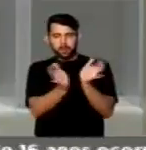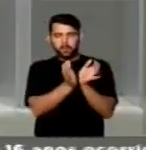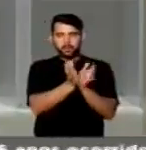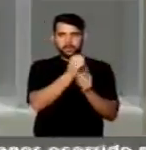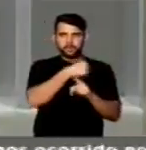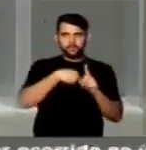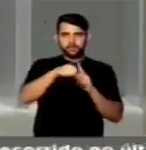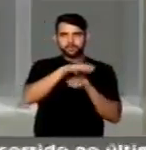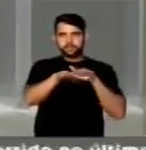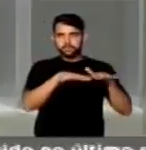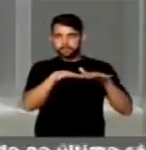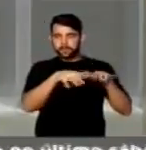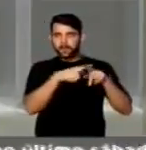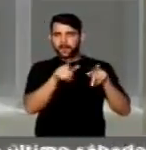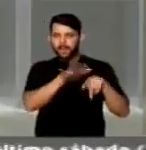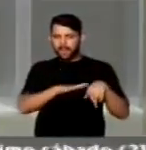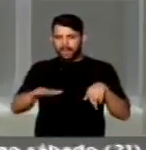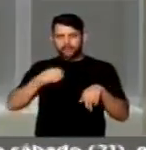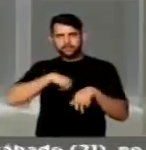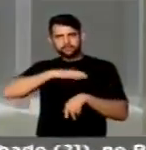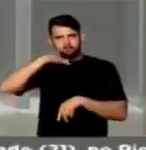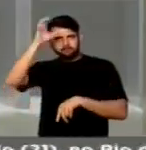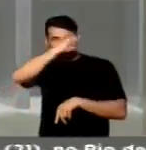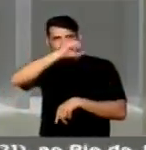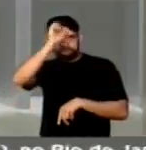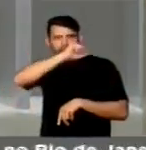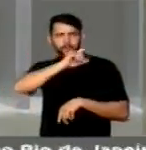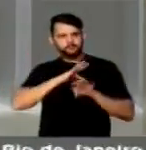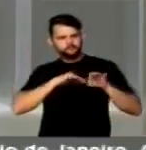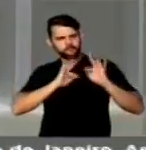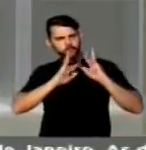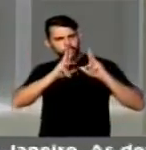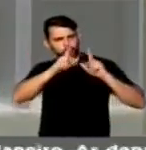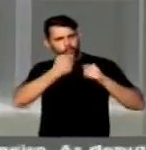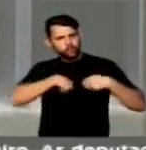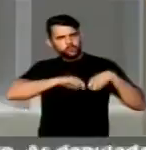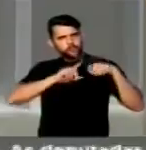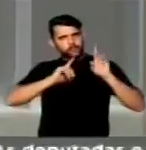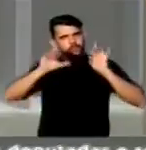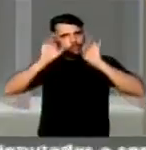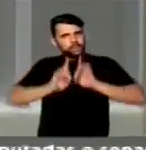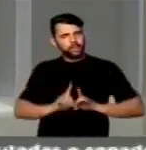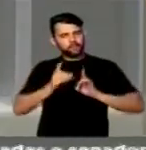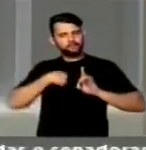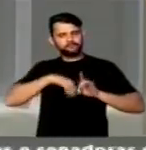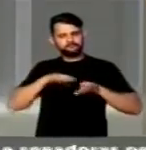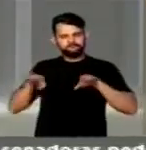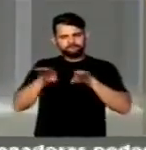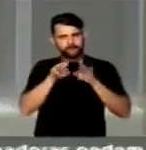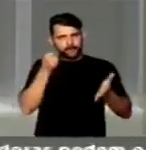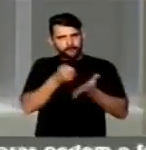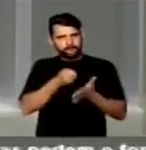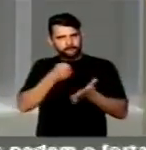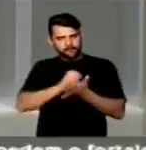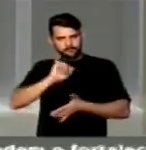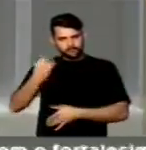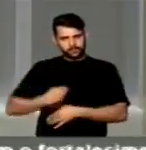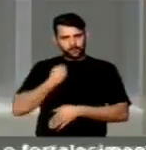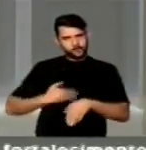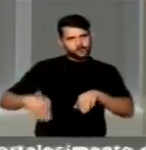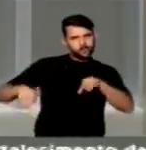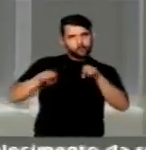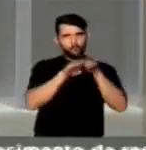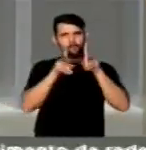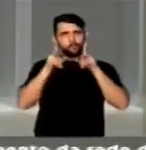social. Crianças que aprendem que todos devem ter direitos, deveres e oportunidades